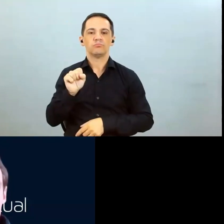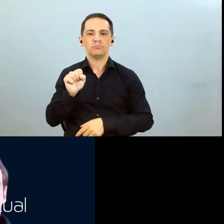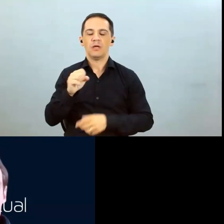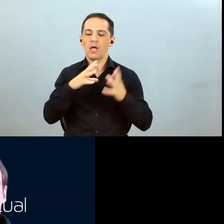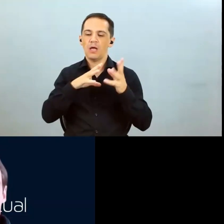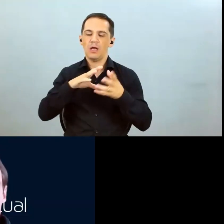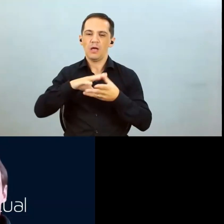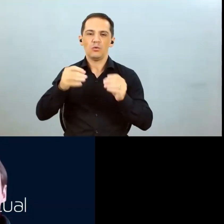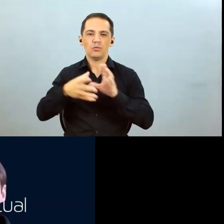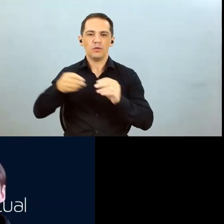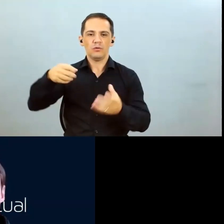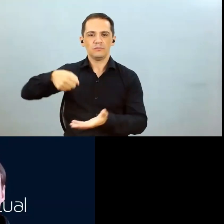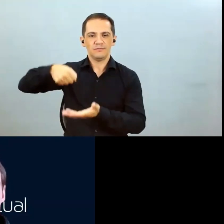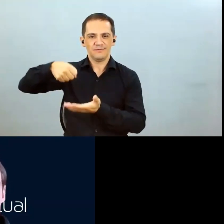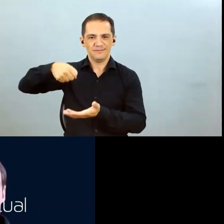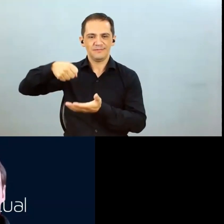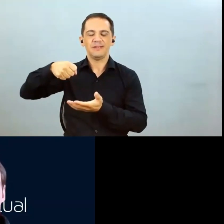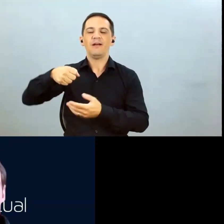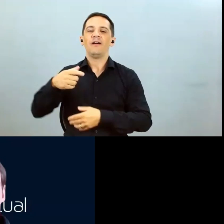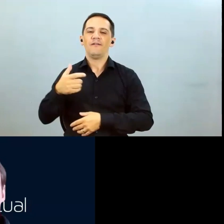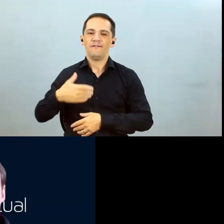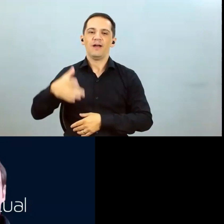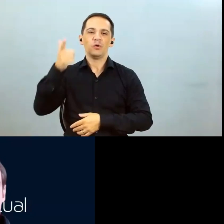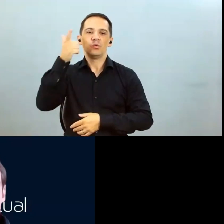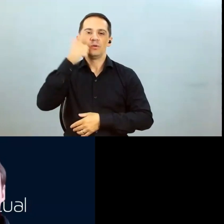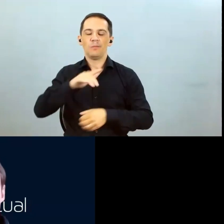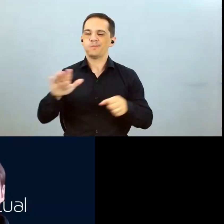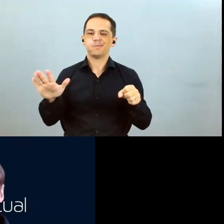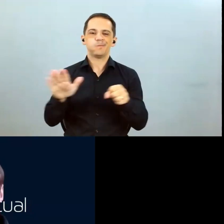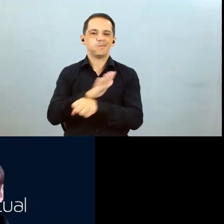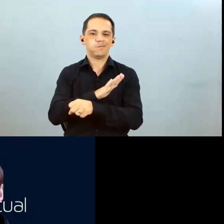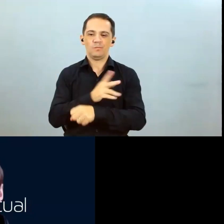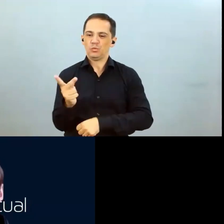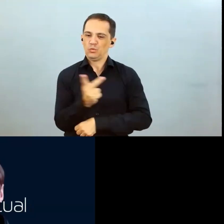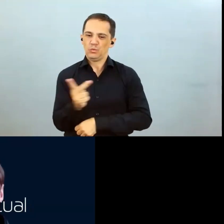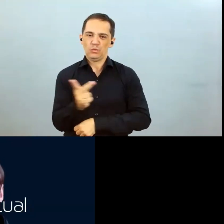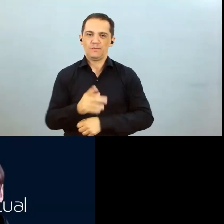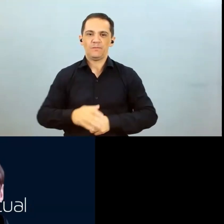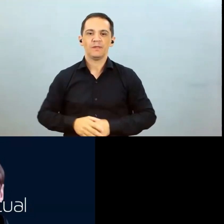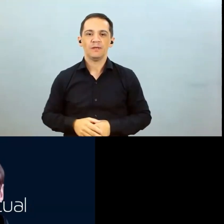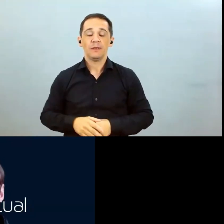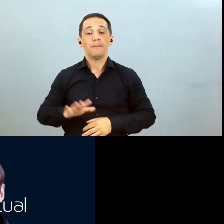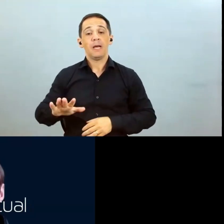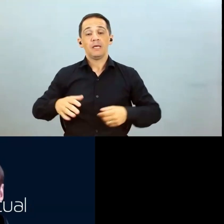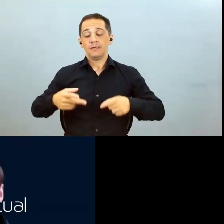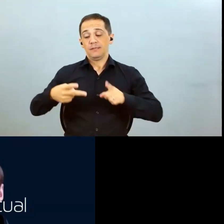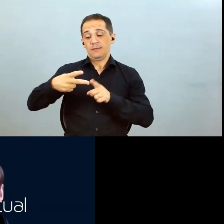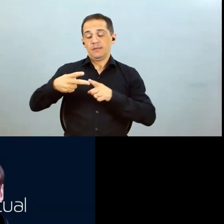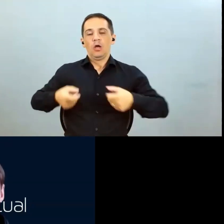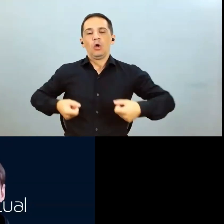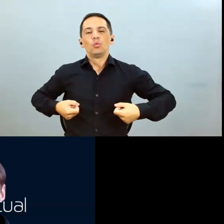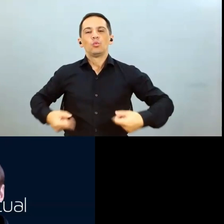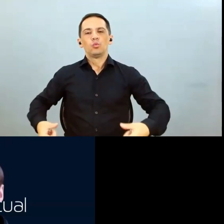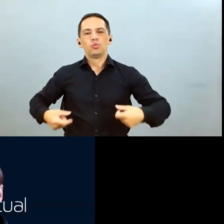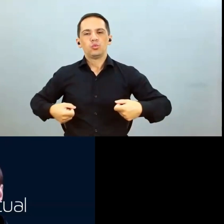ser um ano de safra, safra cheia em termos de algodão e milho. Em relação aos custos de produção, nós evoluímos a